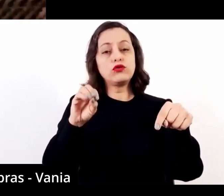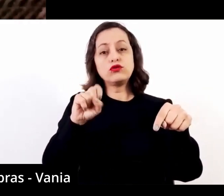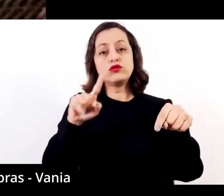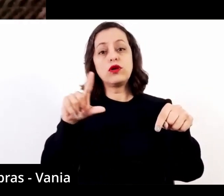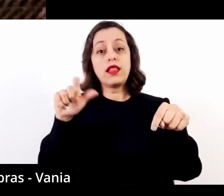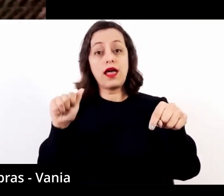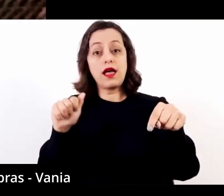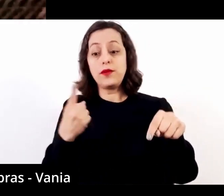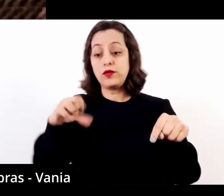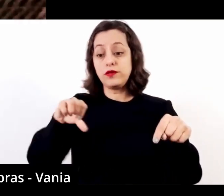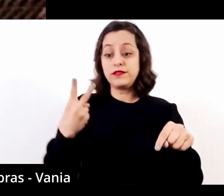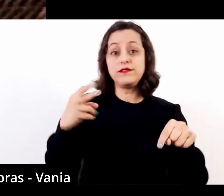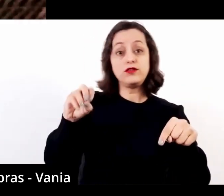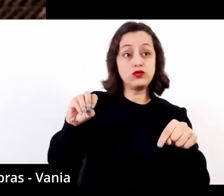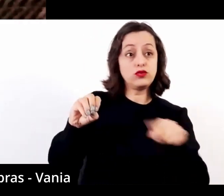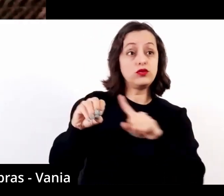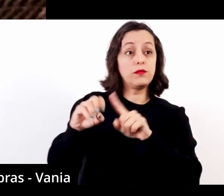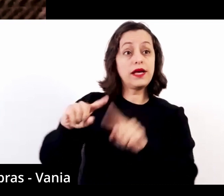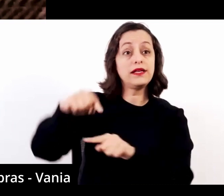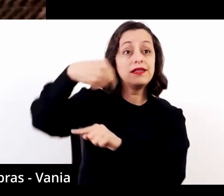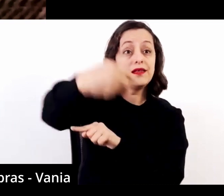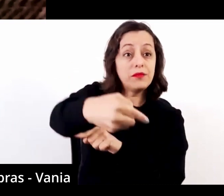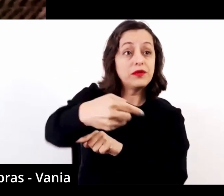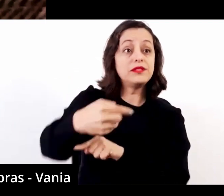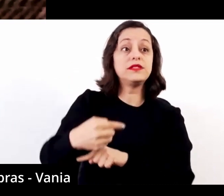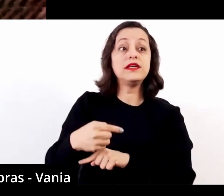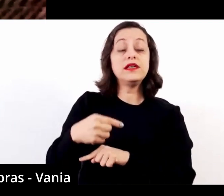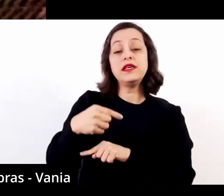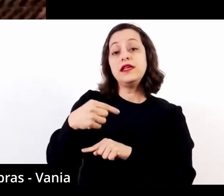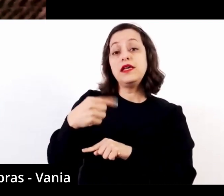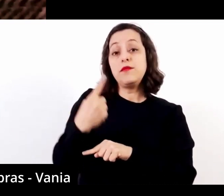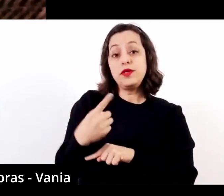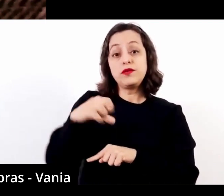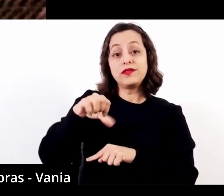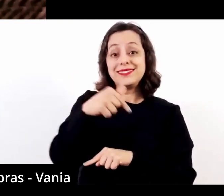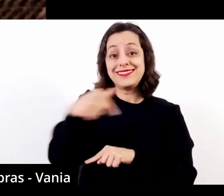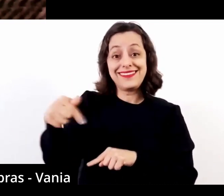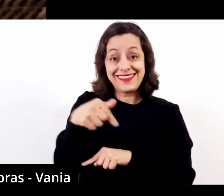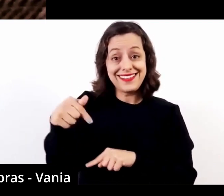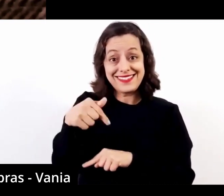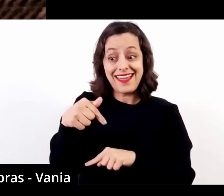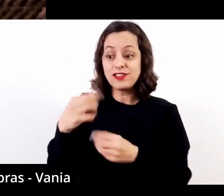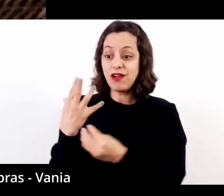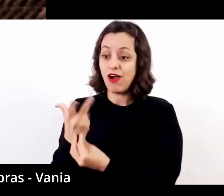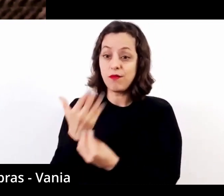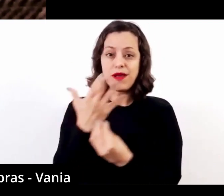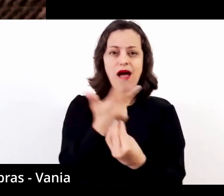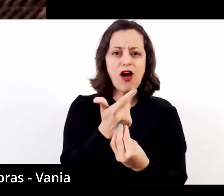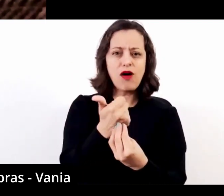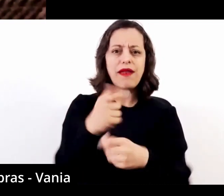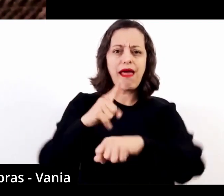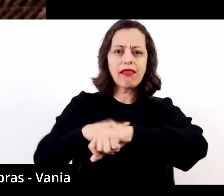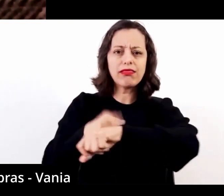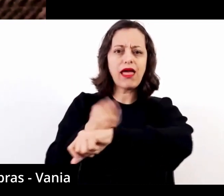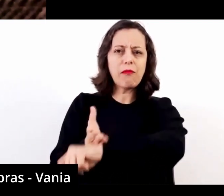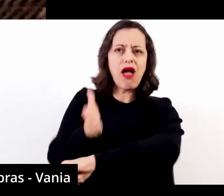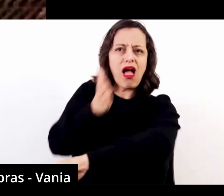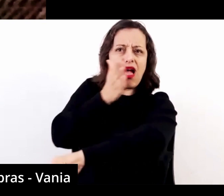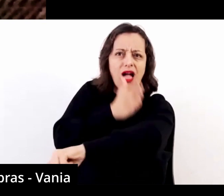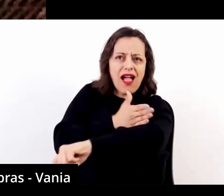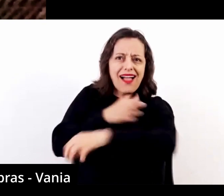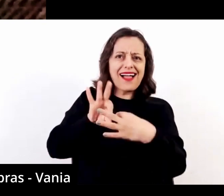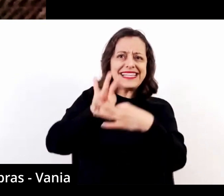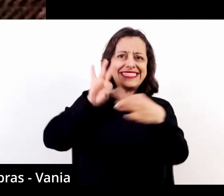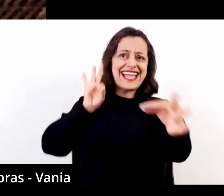Sonata do Santórsola foi composta em 1977. Portanto, são obras que estão definitivamente distantes, tanto